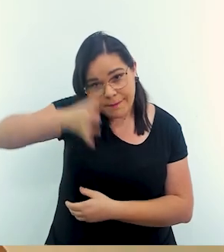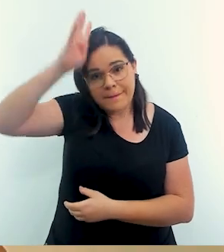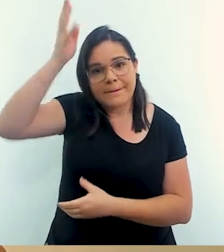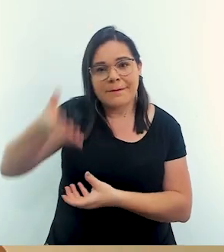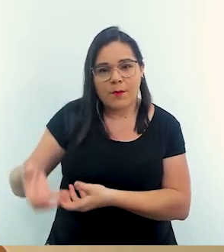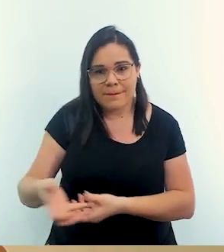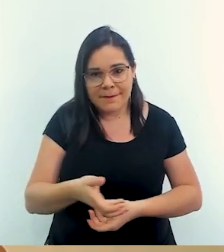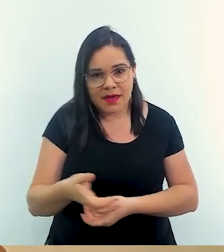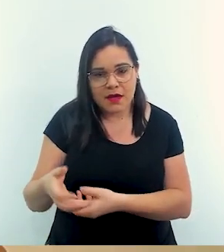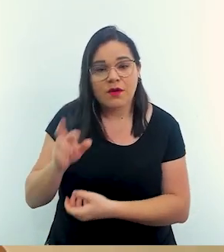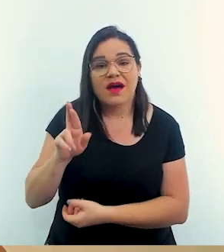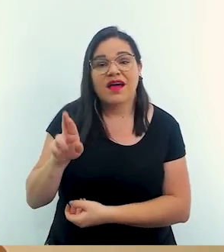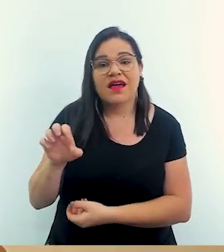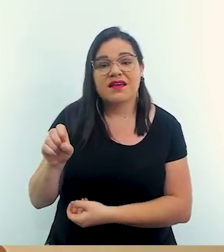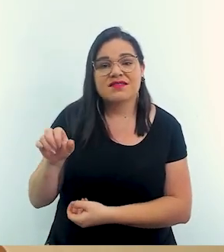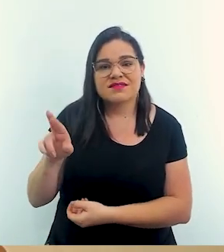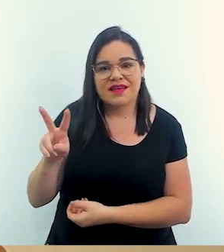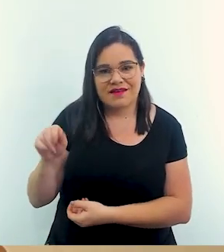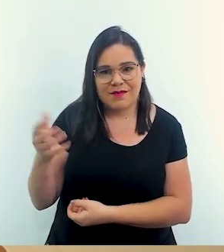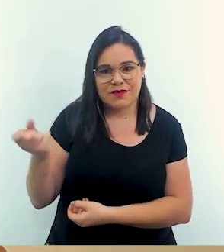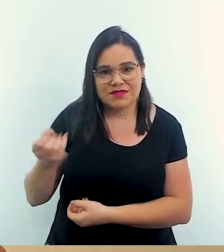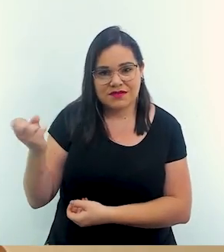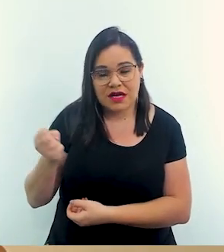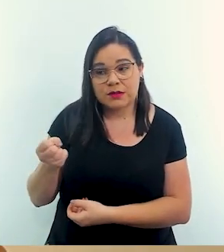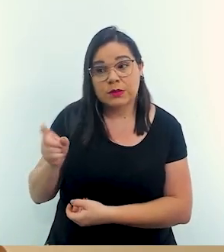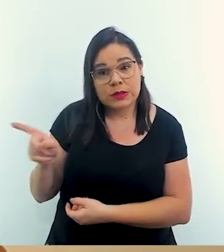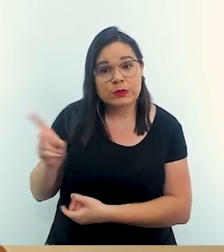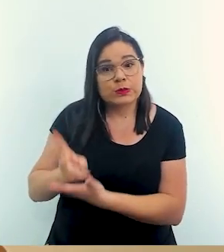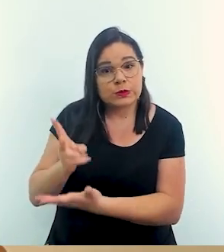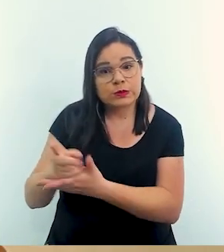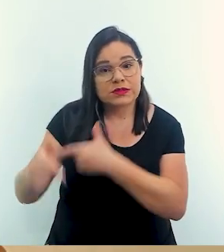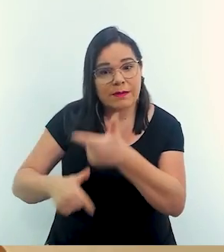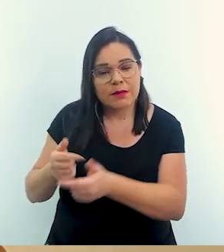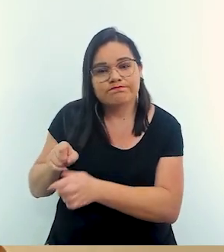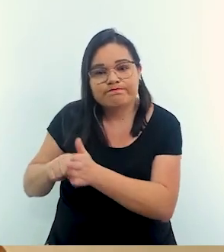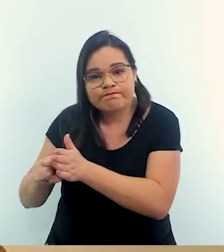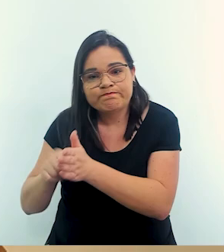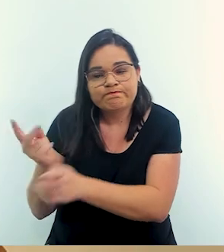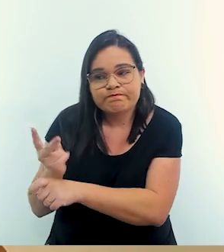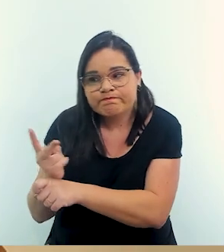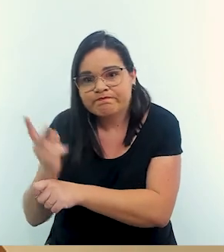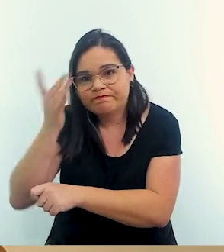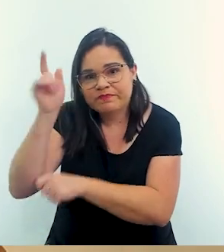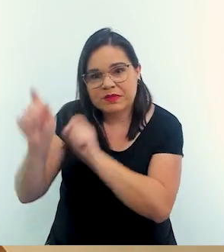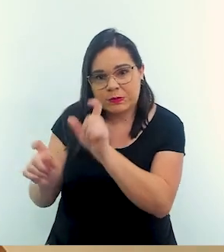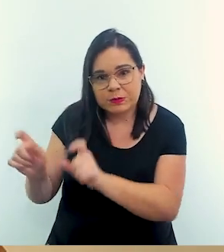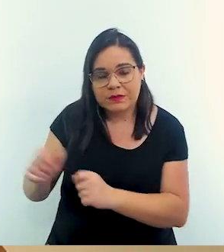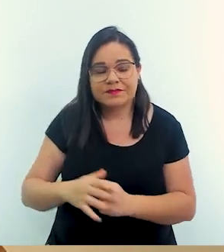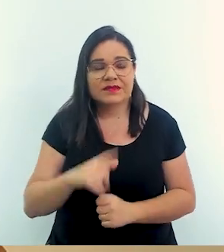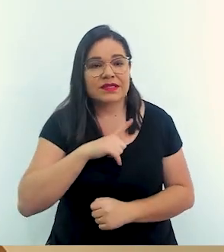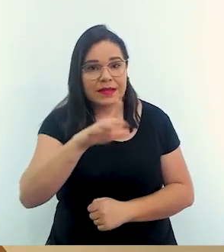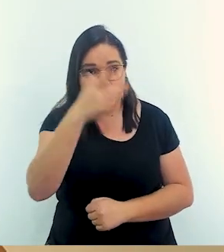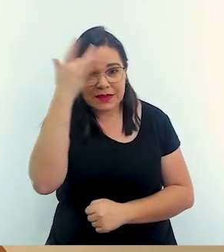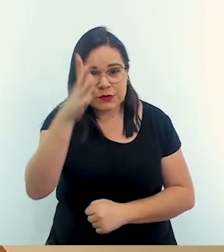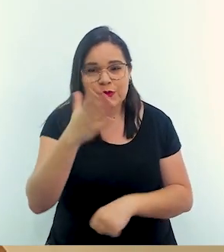aposentaram e continuam ainda fazendo doando o seu trabalho ajudando nas buscas a gente tem pessoas que a gente treina que